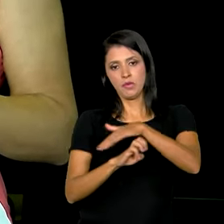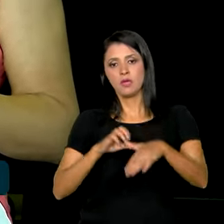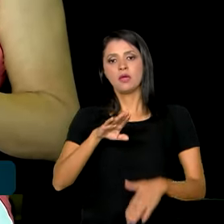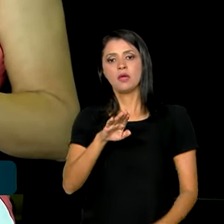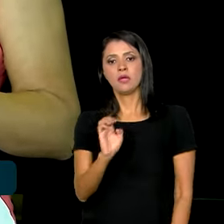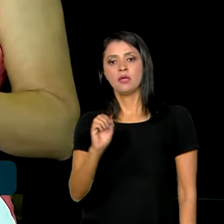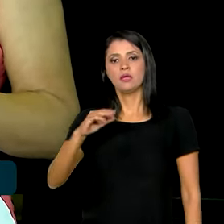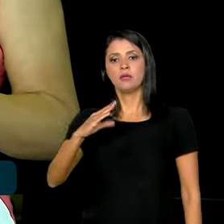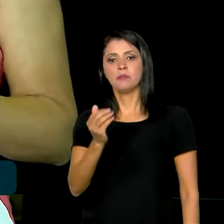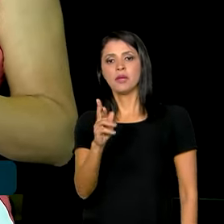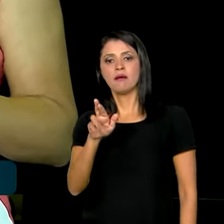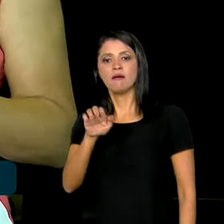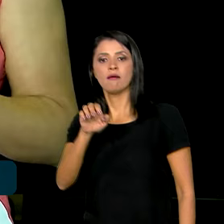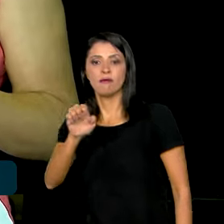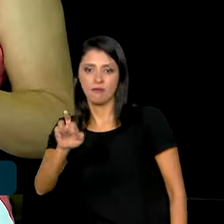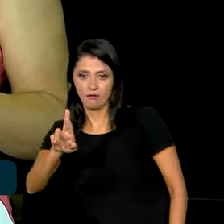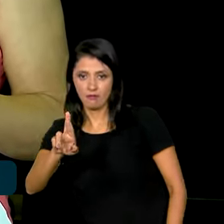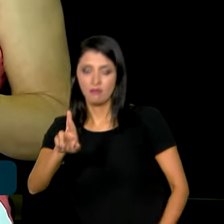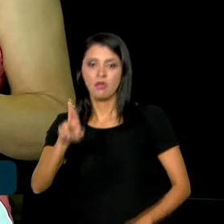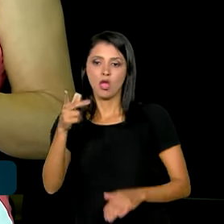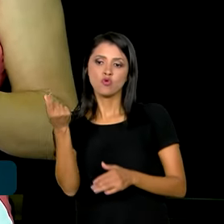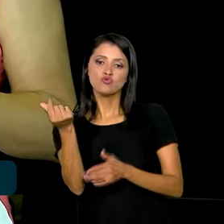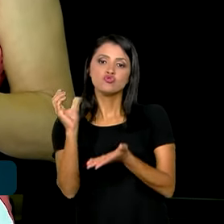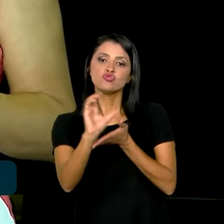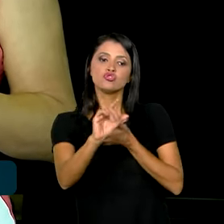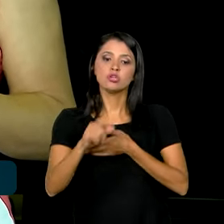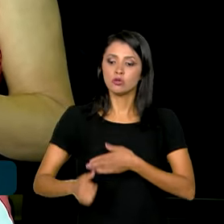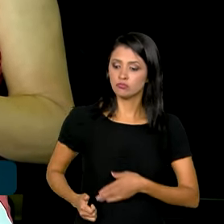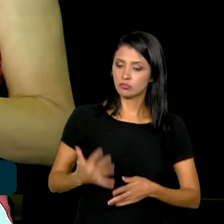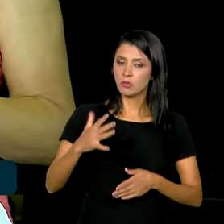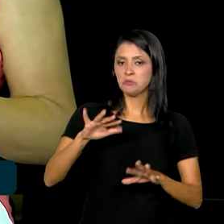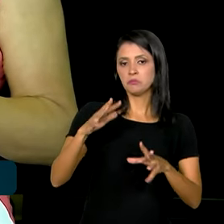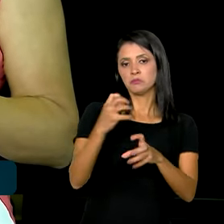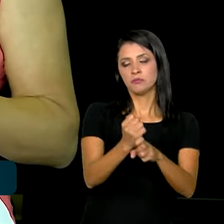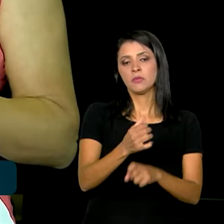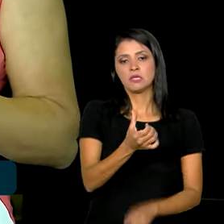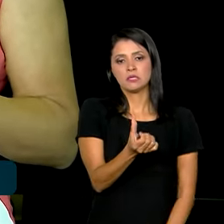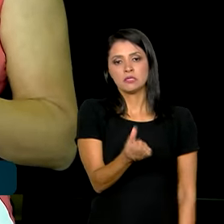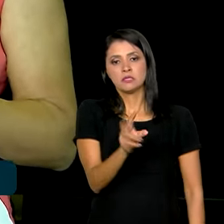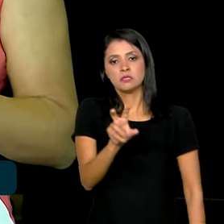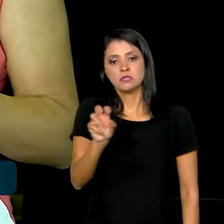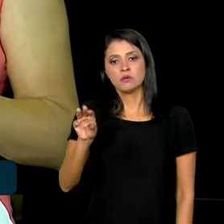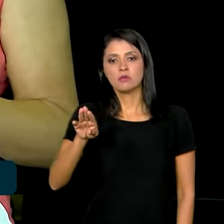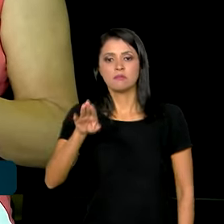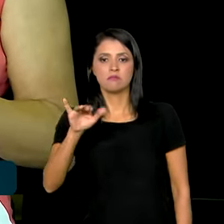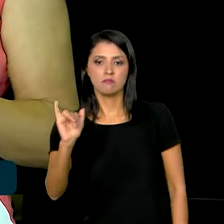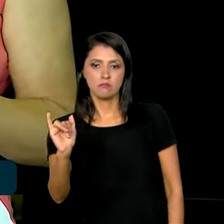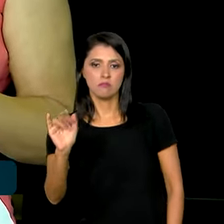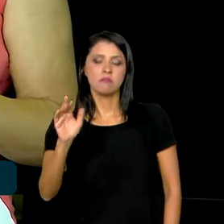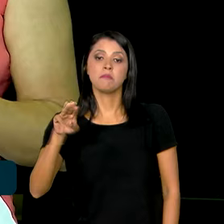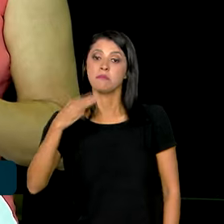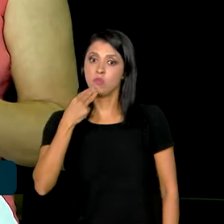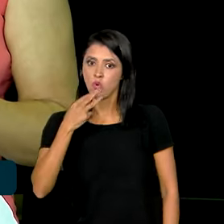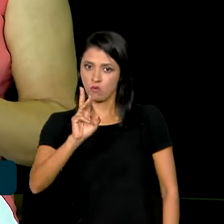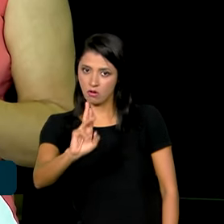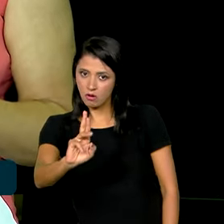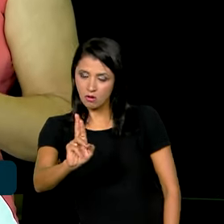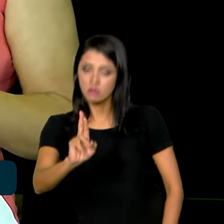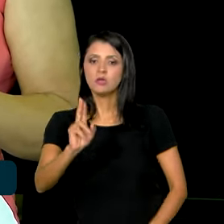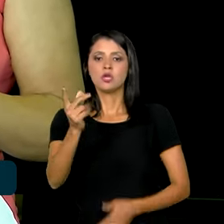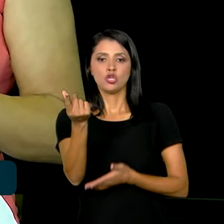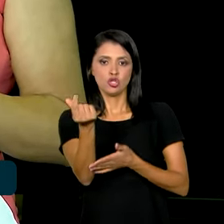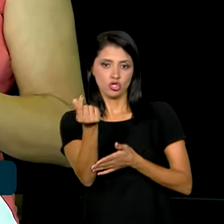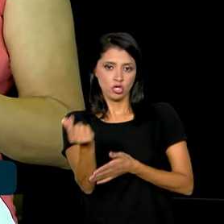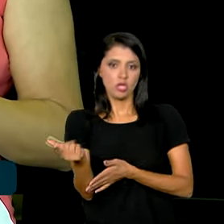custos de implantação do Parque Aeroespacial estão estimados em 650 milhões de reais, recurso que